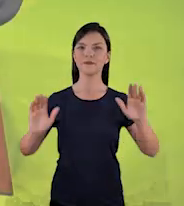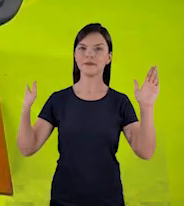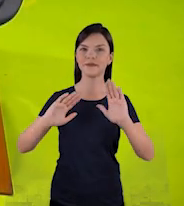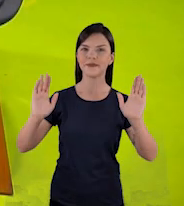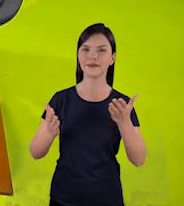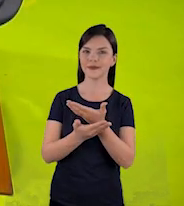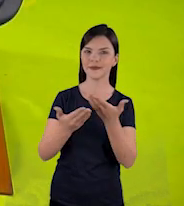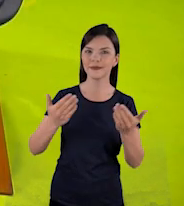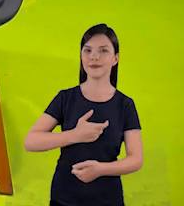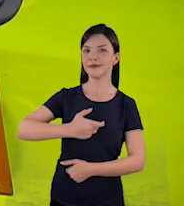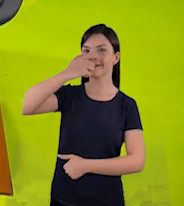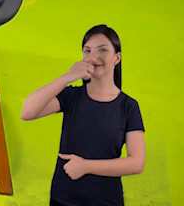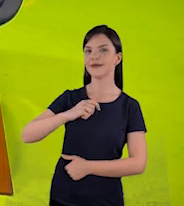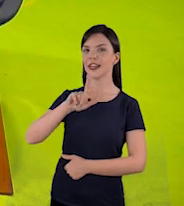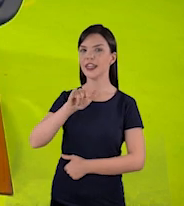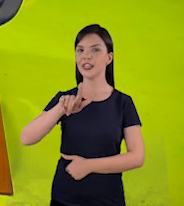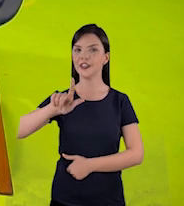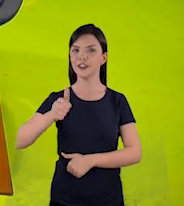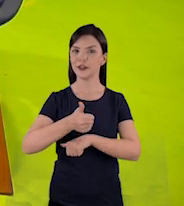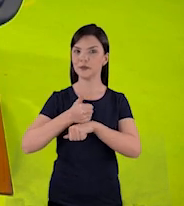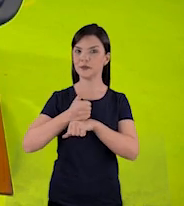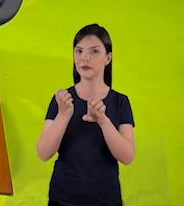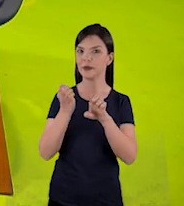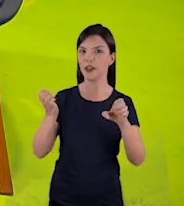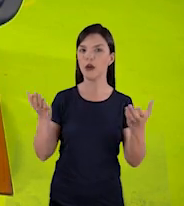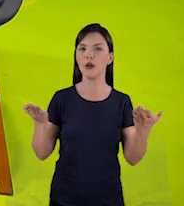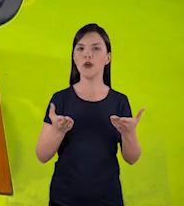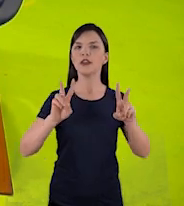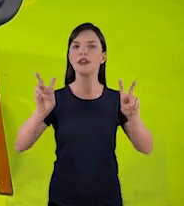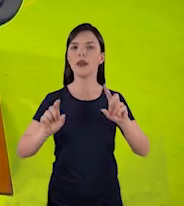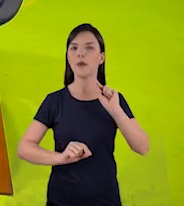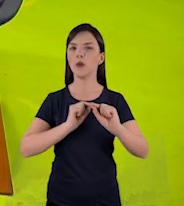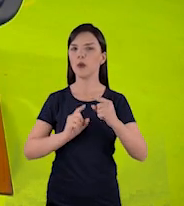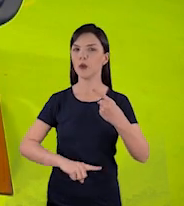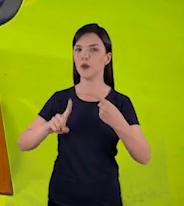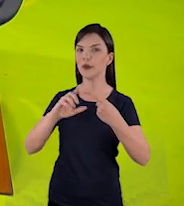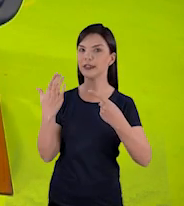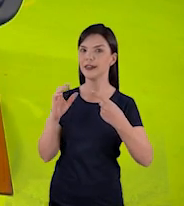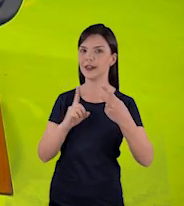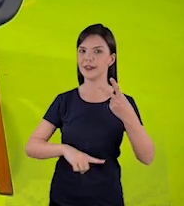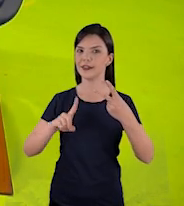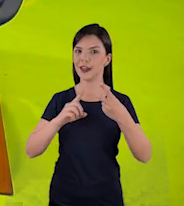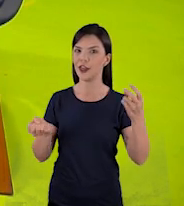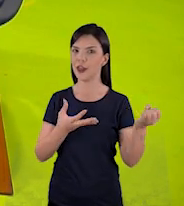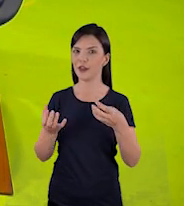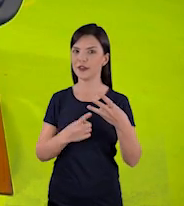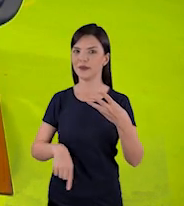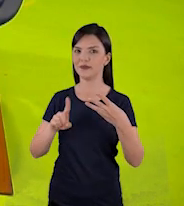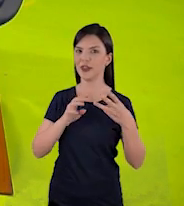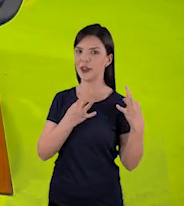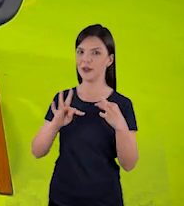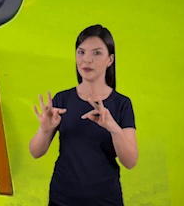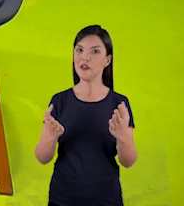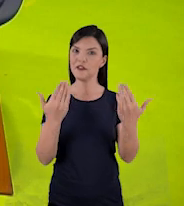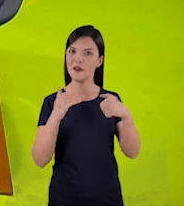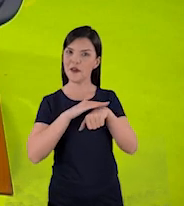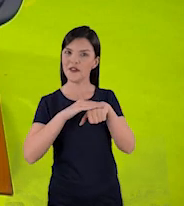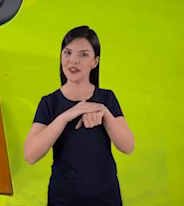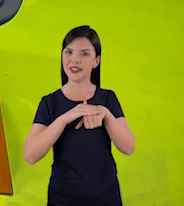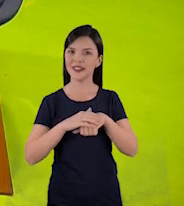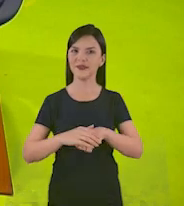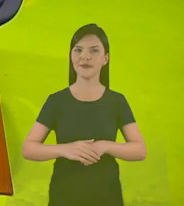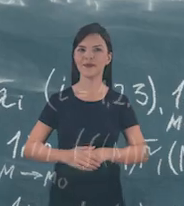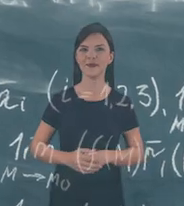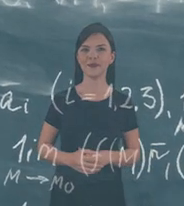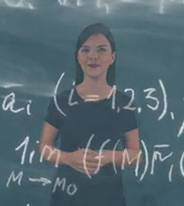Oi pessoal, eu sou a Ligia Arashiro, eu sou engenheira e hoje a gente vai falar sobre ciência e inovação em tecnologia. Bora lá ver como aqui vai ser